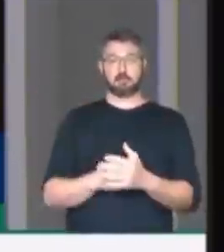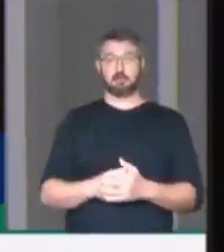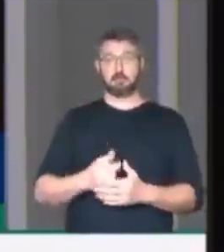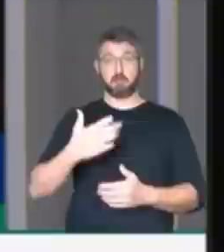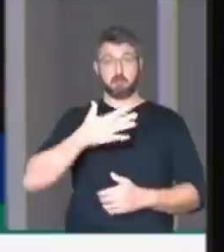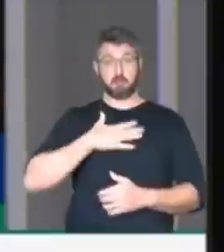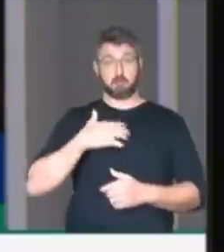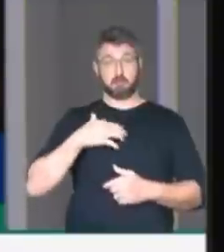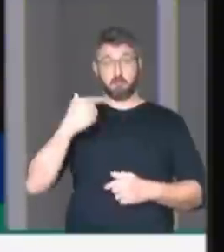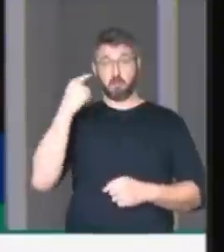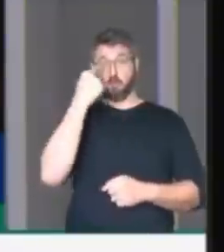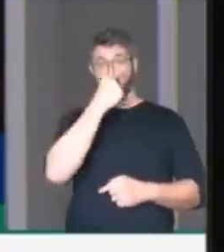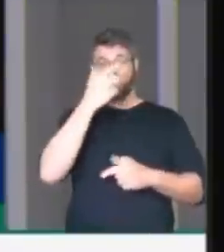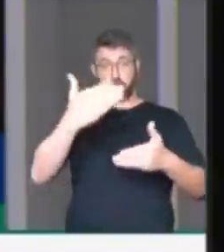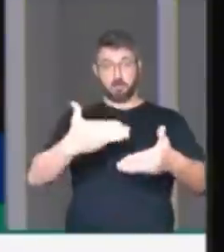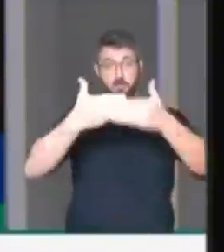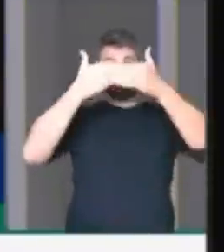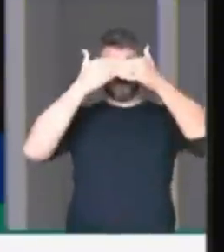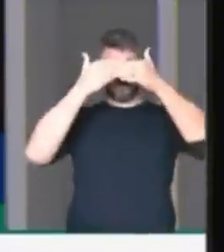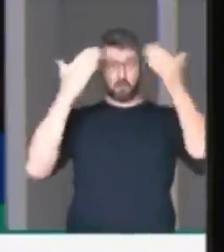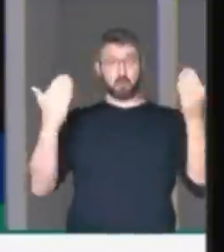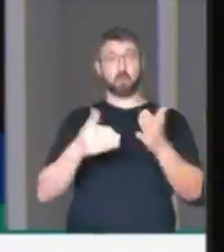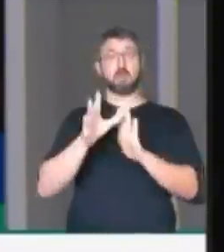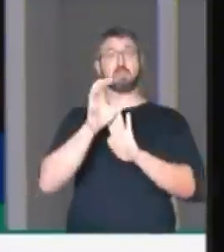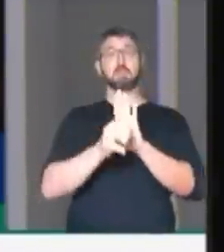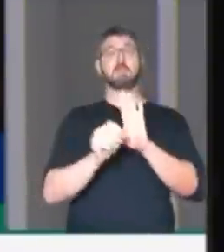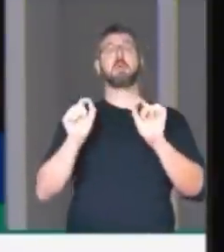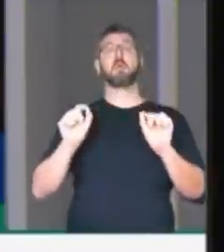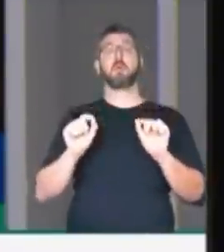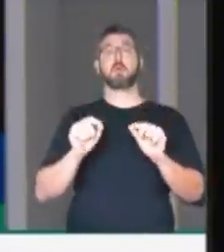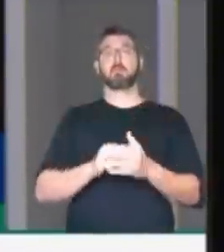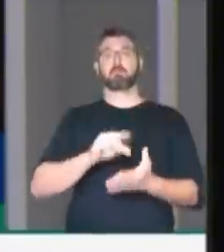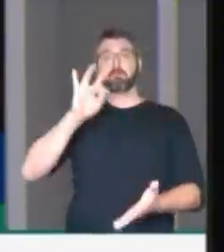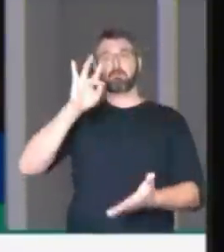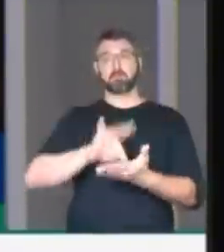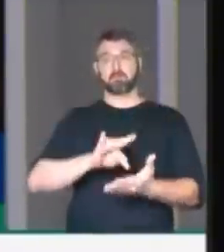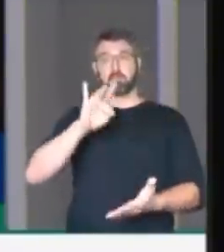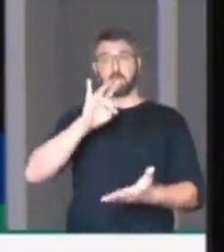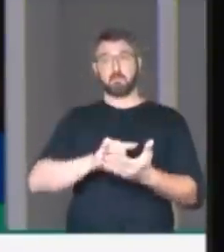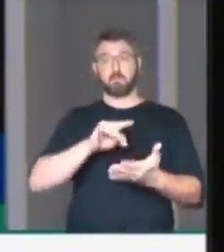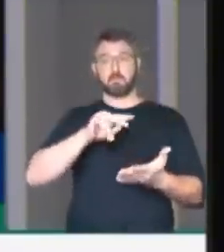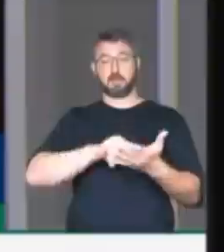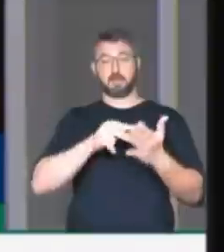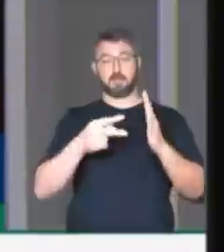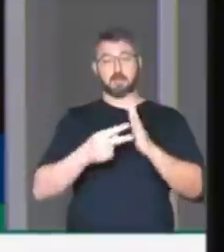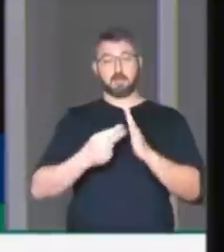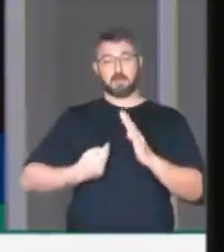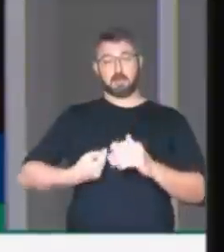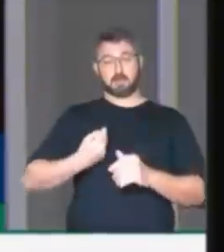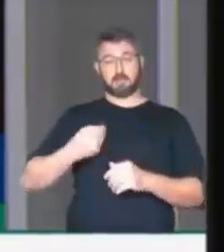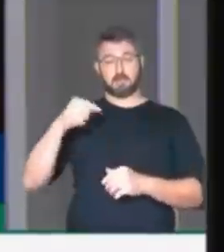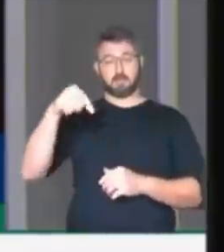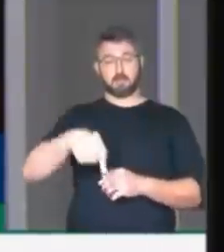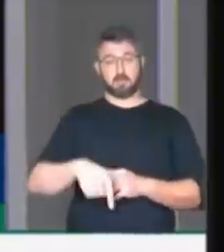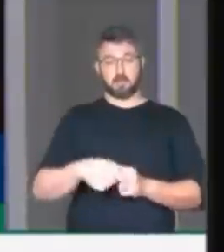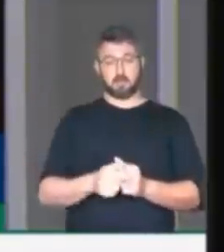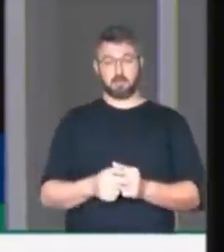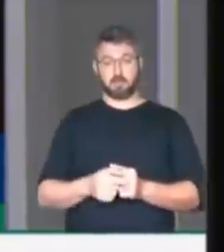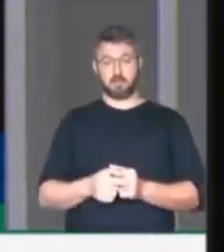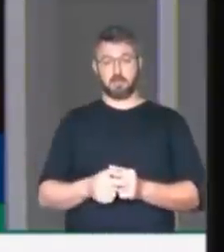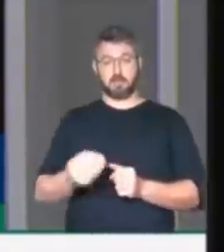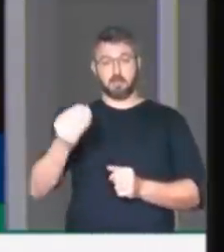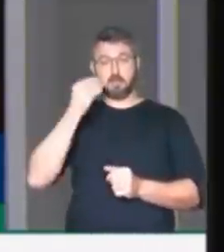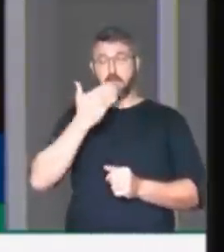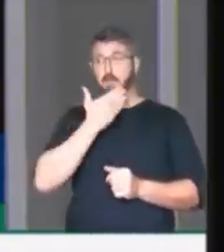vendados é a simbologia do verdadeiro sentido de estarmos aqui, melhorar